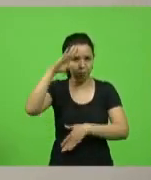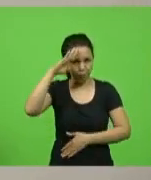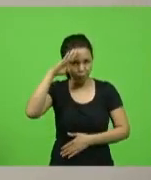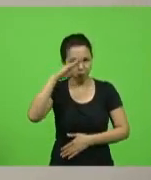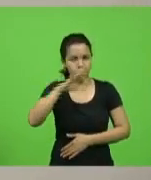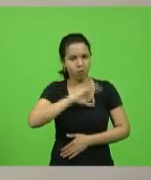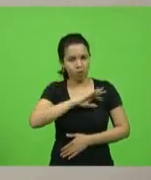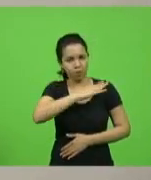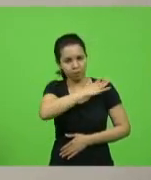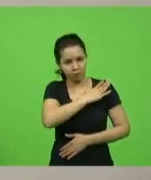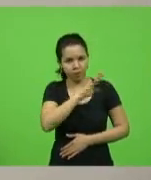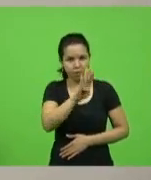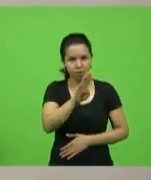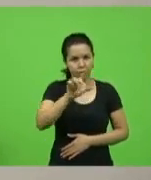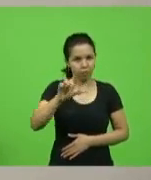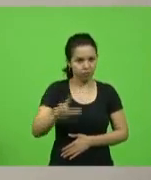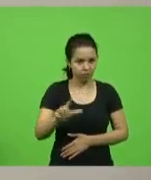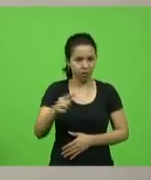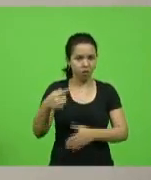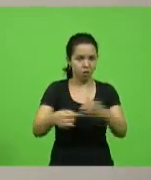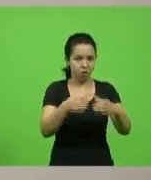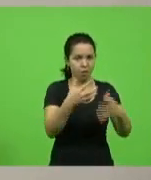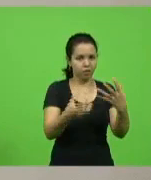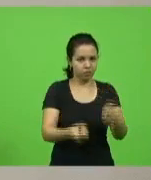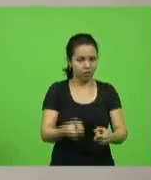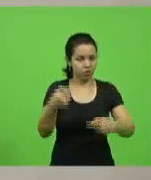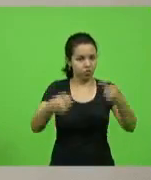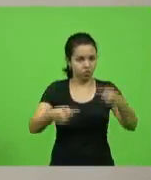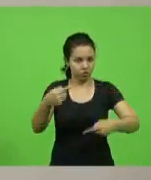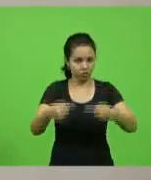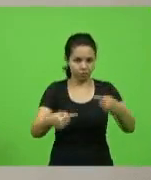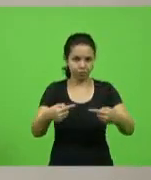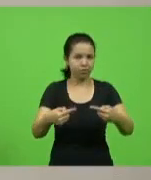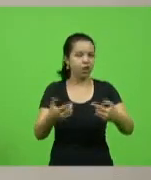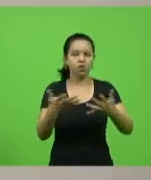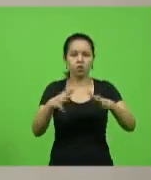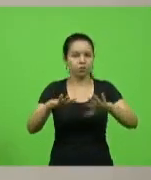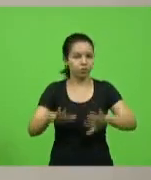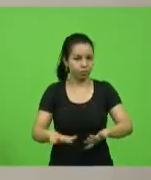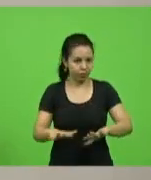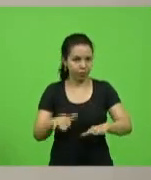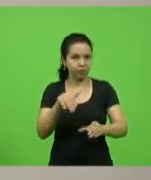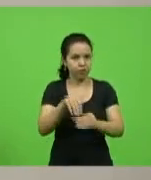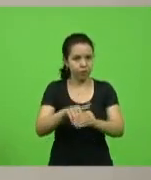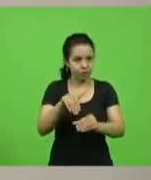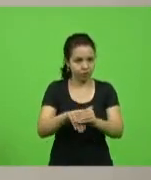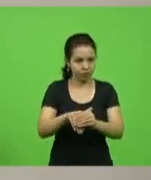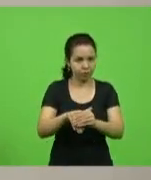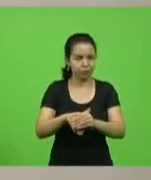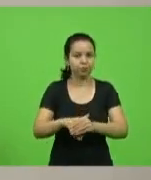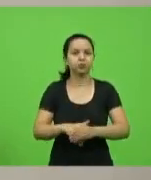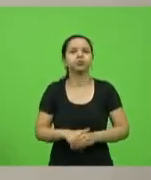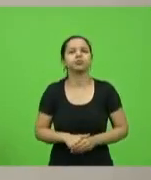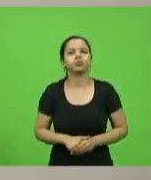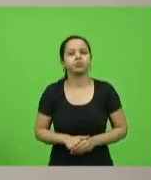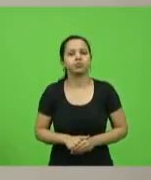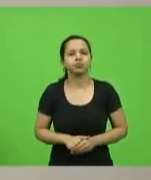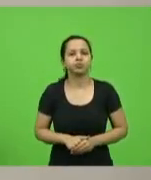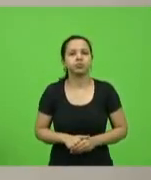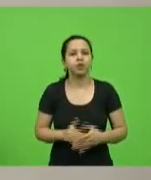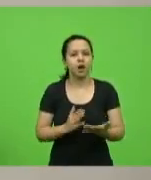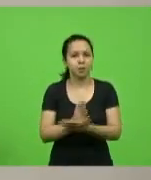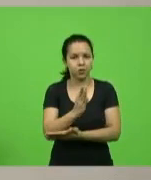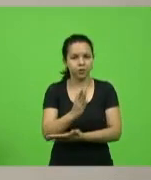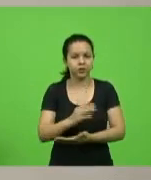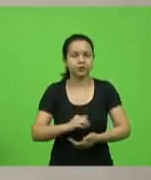pareceres favoráveis das comissões, em discussão. Não havendo quem queira discutir, em votação, deputados que aprovam permanecem como se encontra aprovada